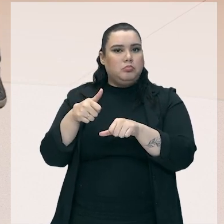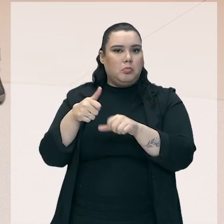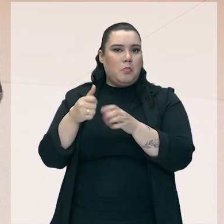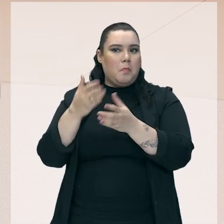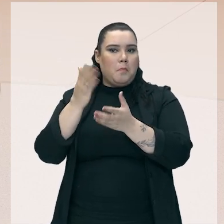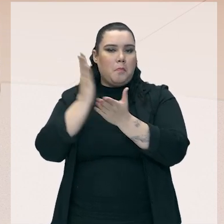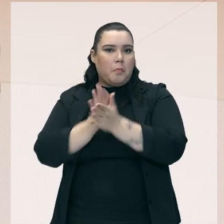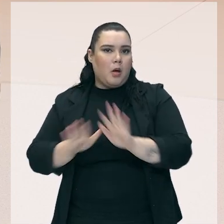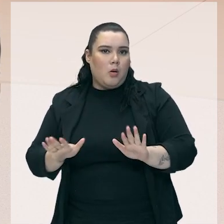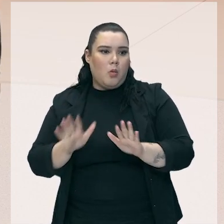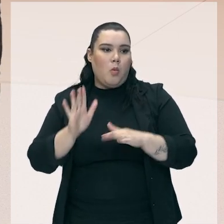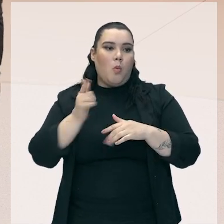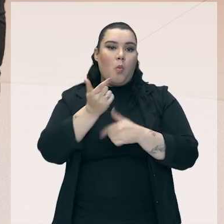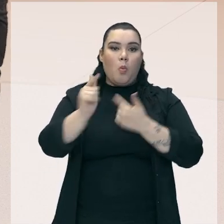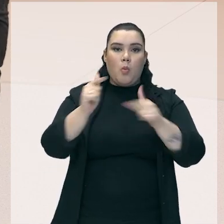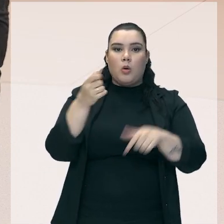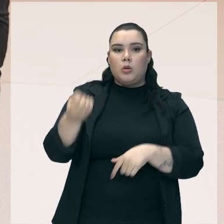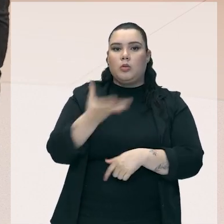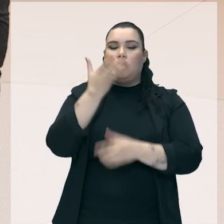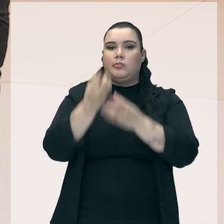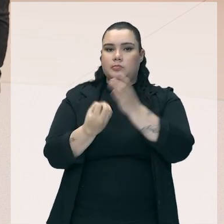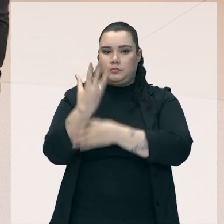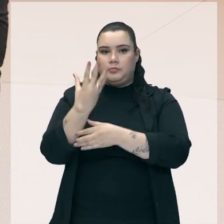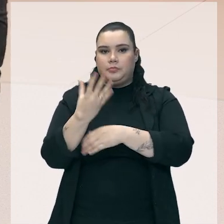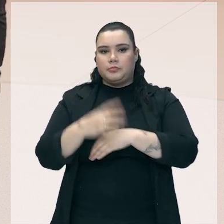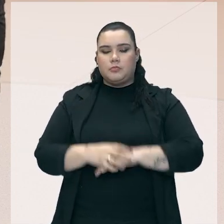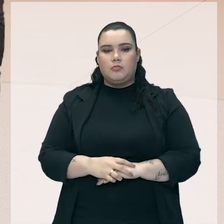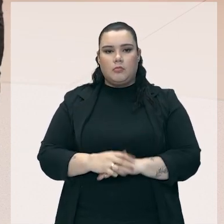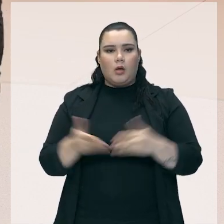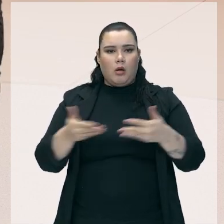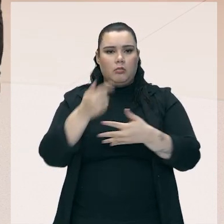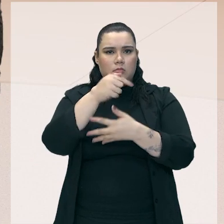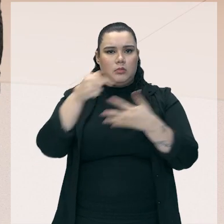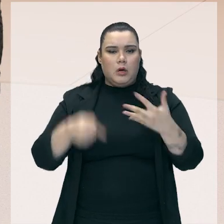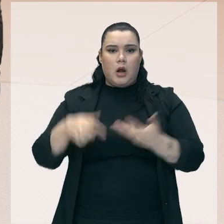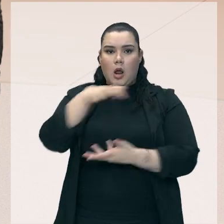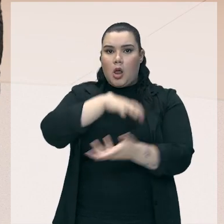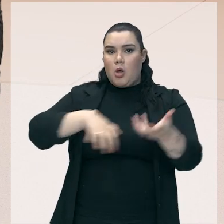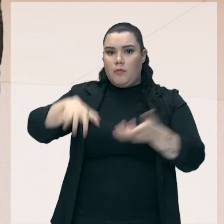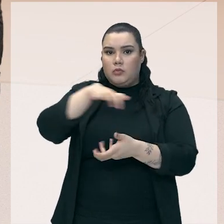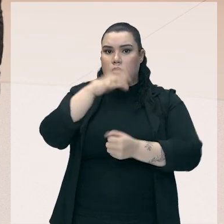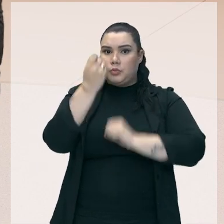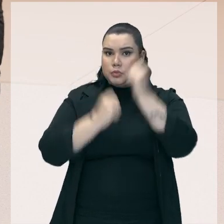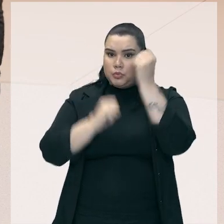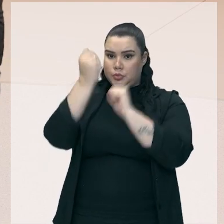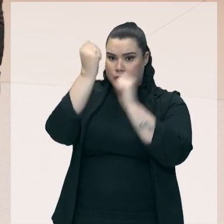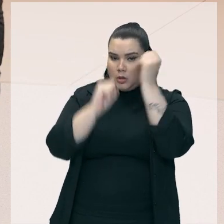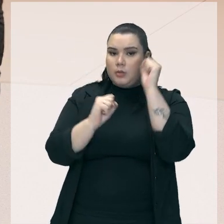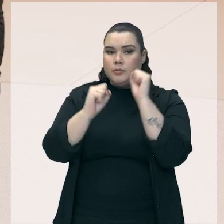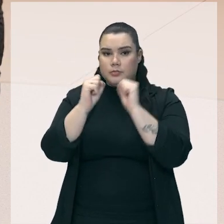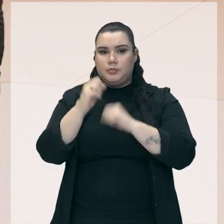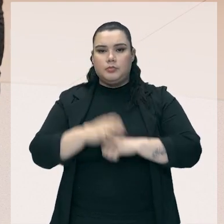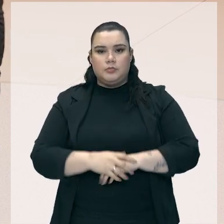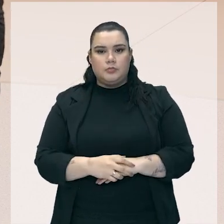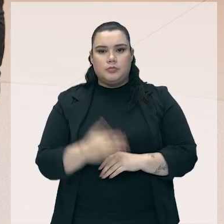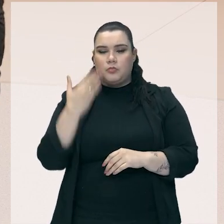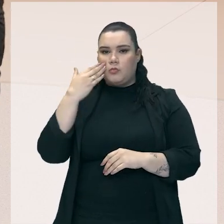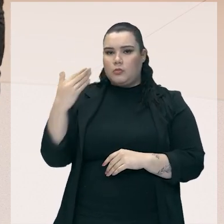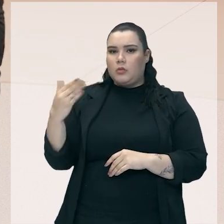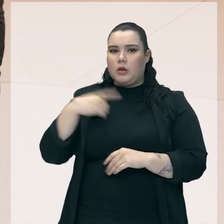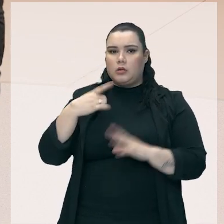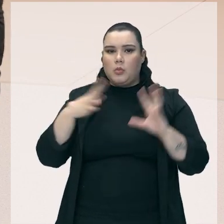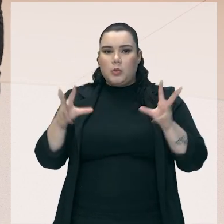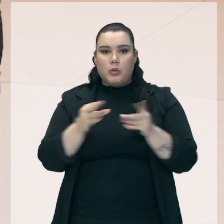história. Vamos dar uma pincelada bem rápida sobre as revoluções industriais aqui, só para a gente pegar lá das aulas de história, para a gente lembrar um pouquinho.